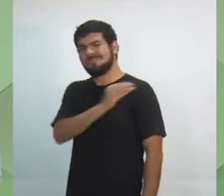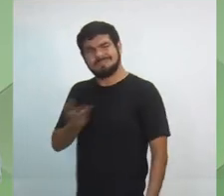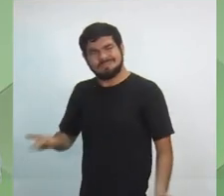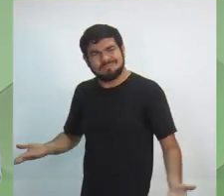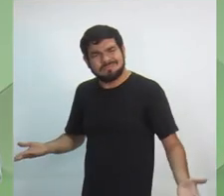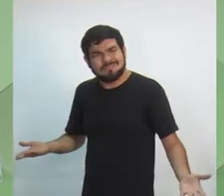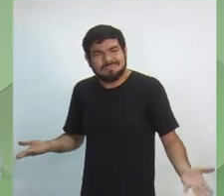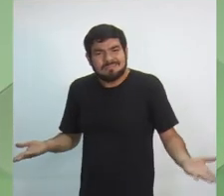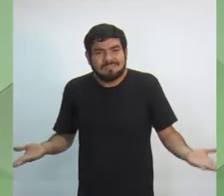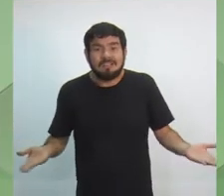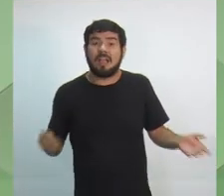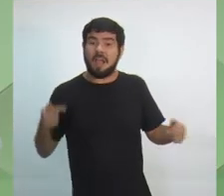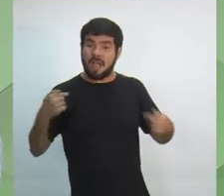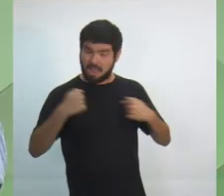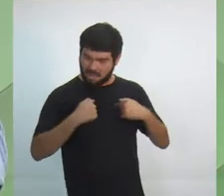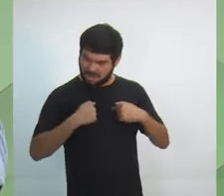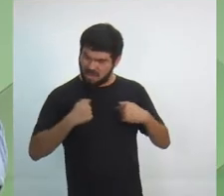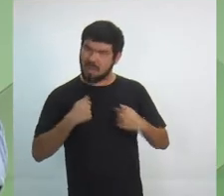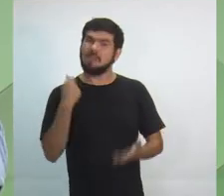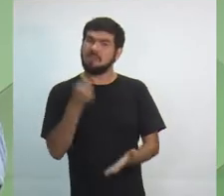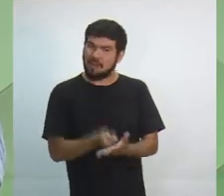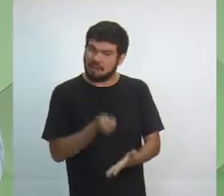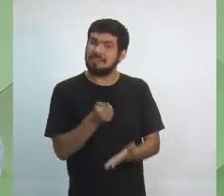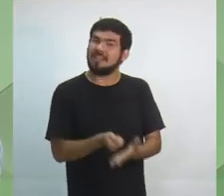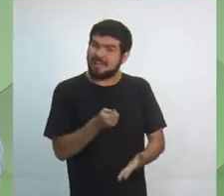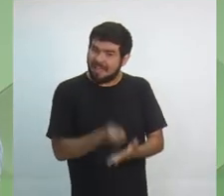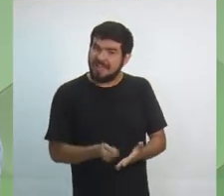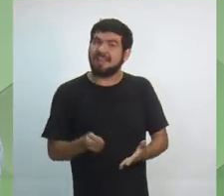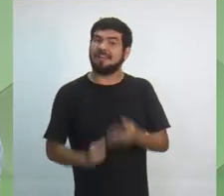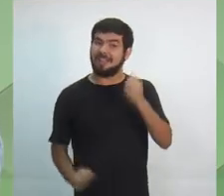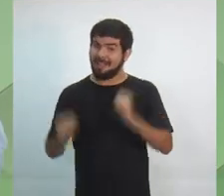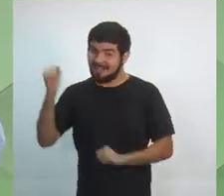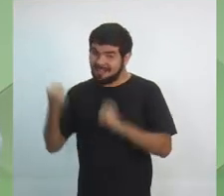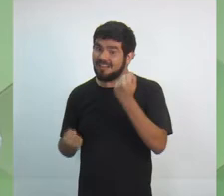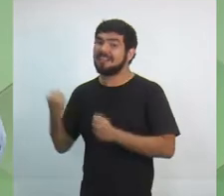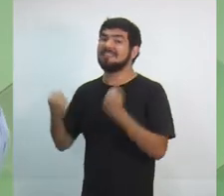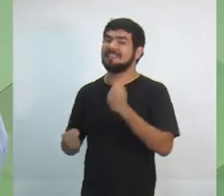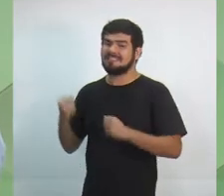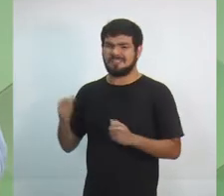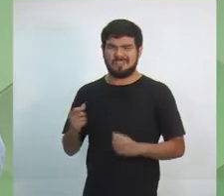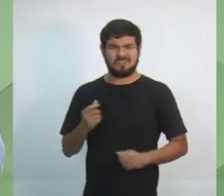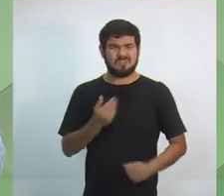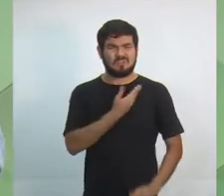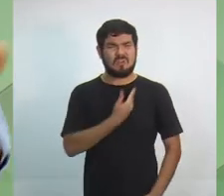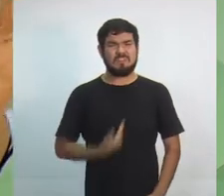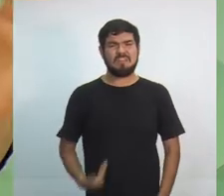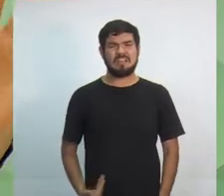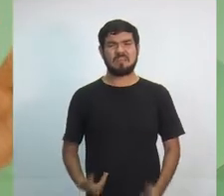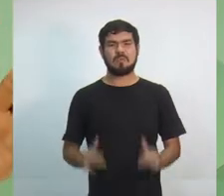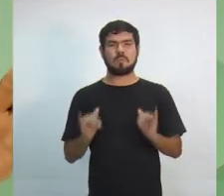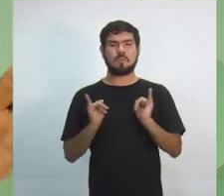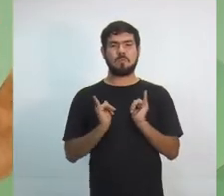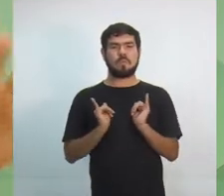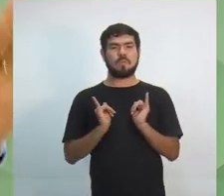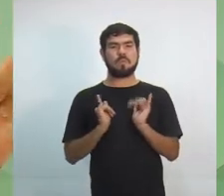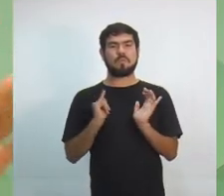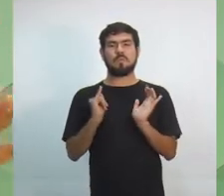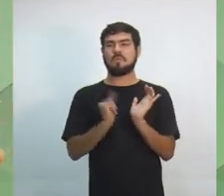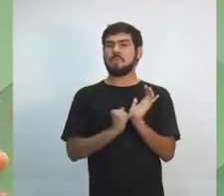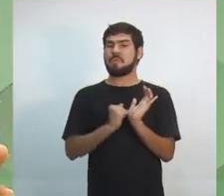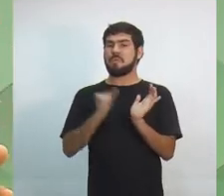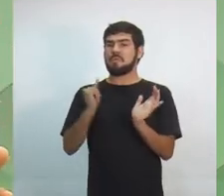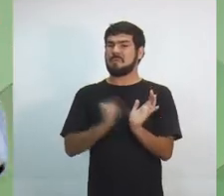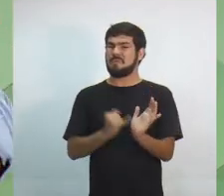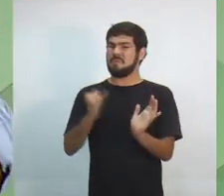de Manaus. Agora, os governos que passaram aí simplesmente se acomodaram em razão dos benefícios que o